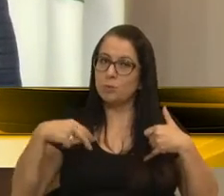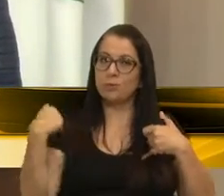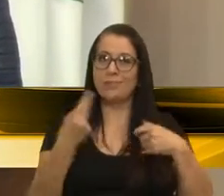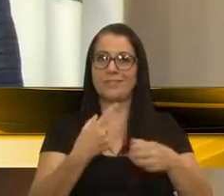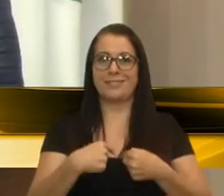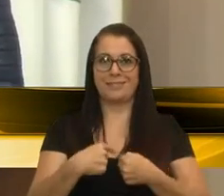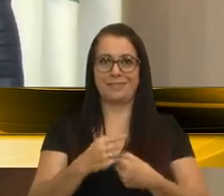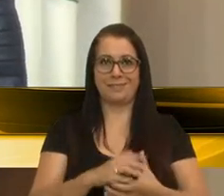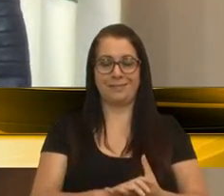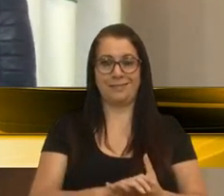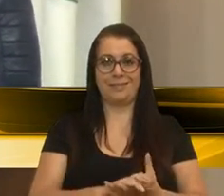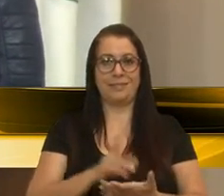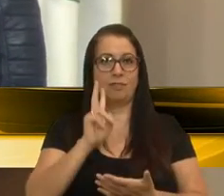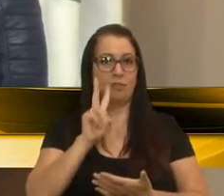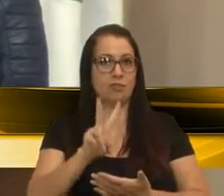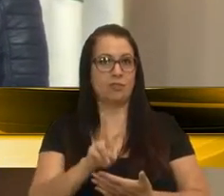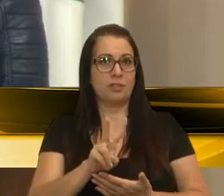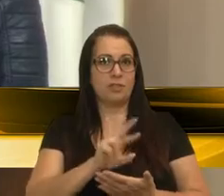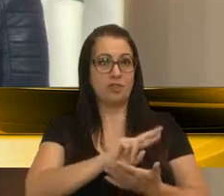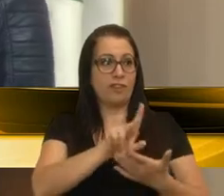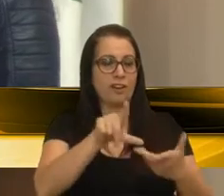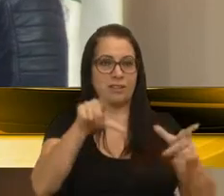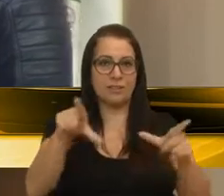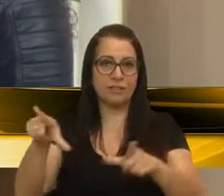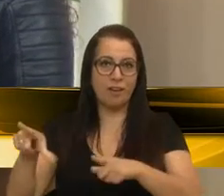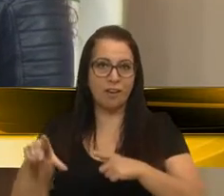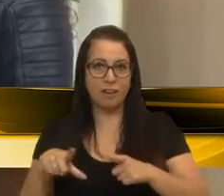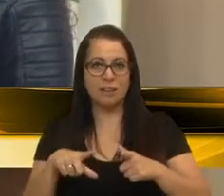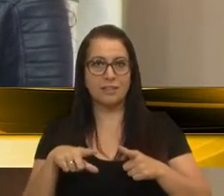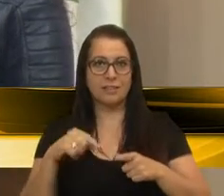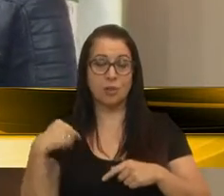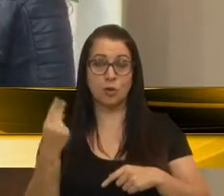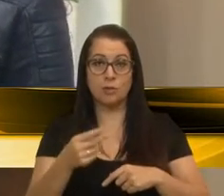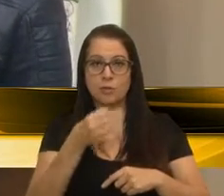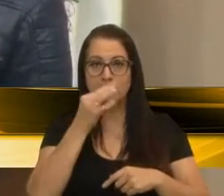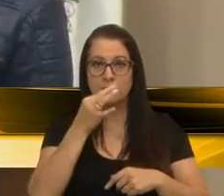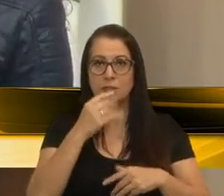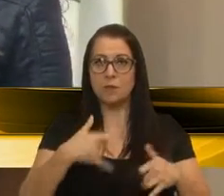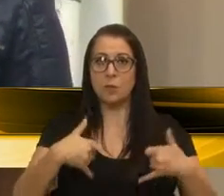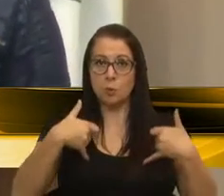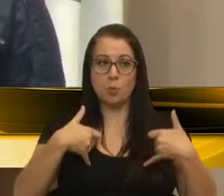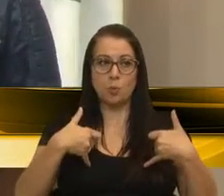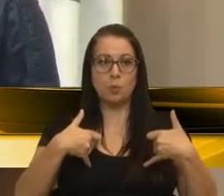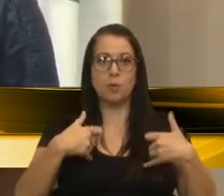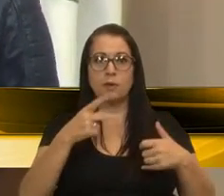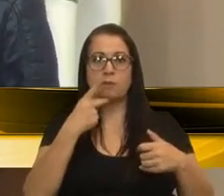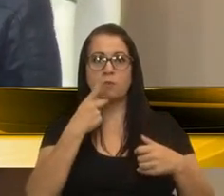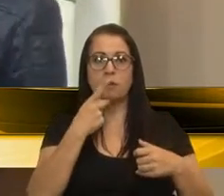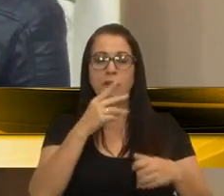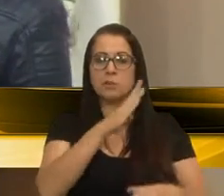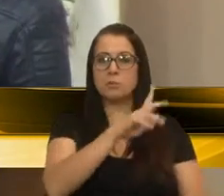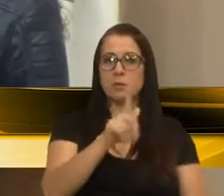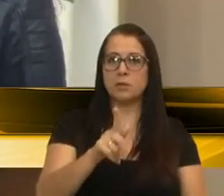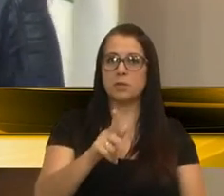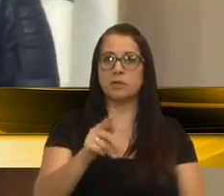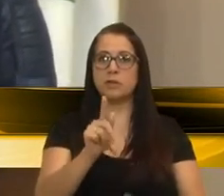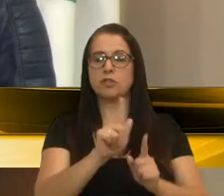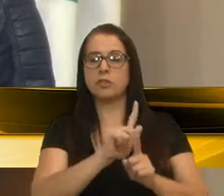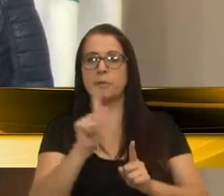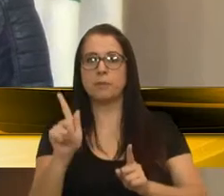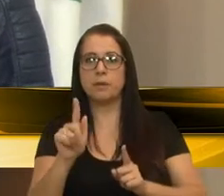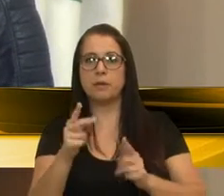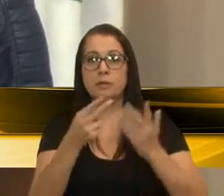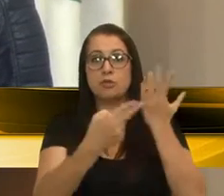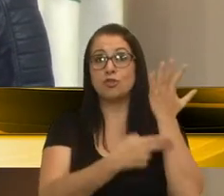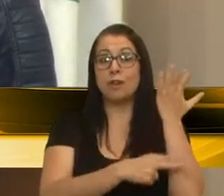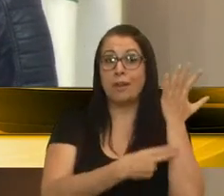cidade. E eu vejo isso em vários lugares. A gente, enquanto caxiense, tem muito orgulho. E fala de Bento, fala de Gramado, fala de